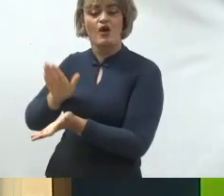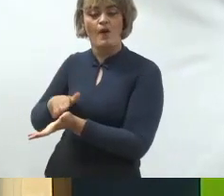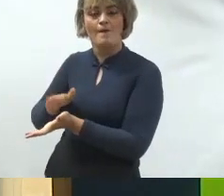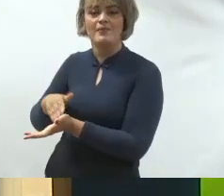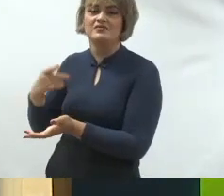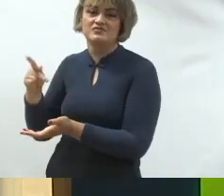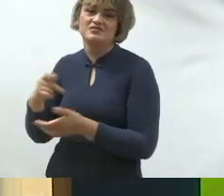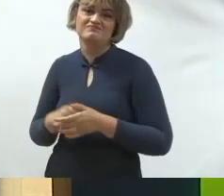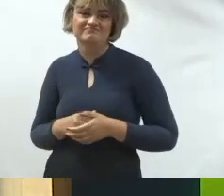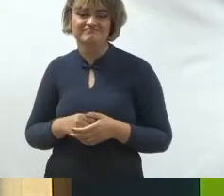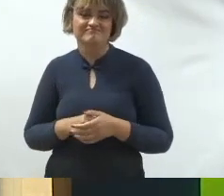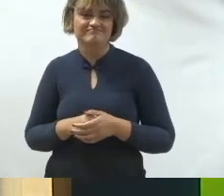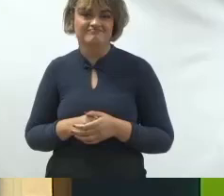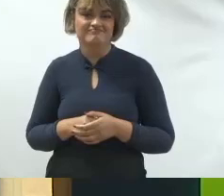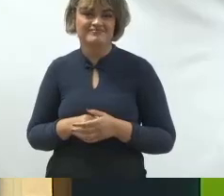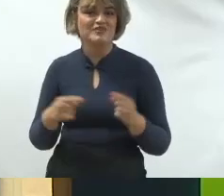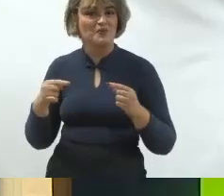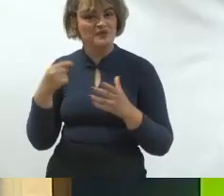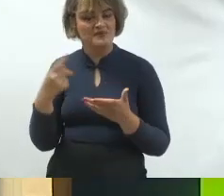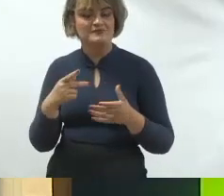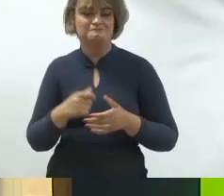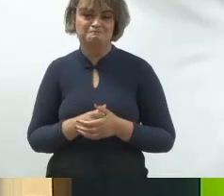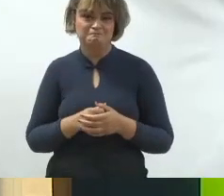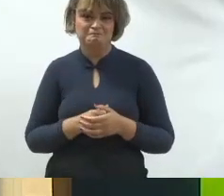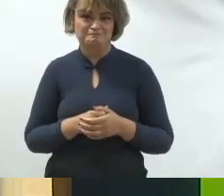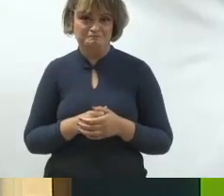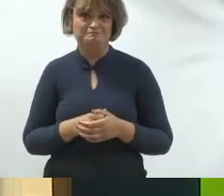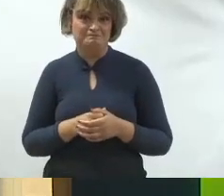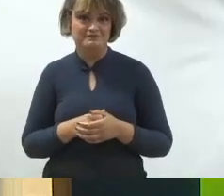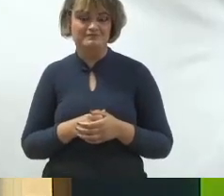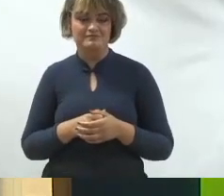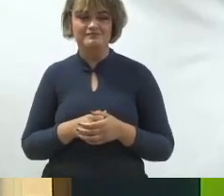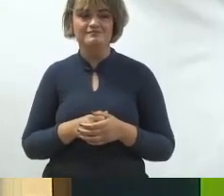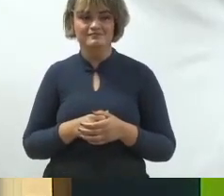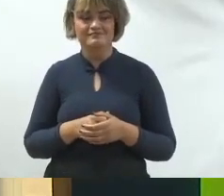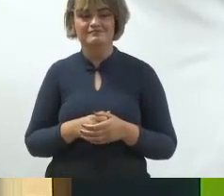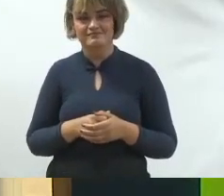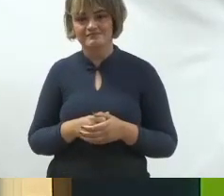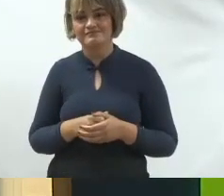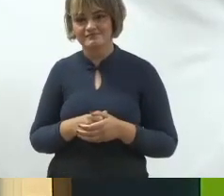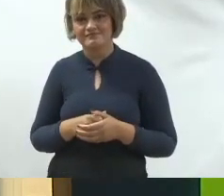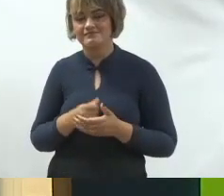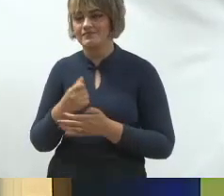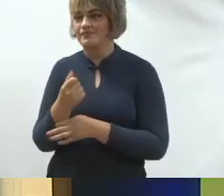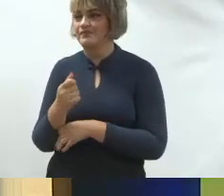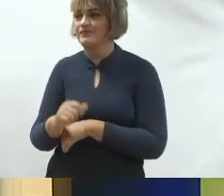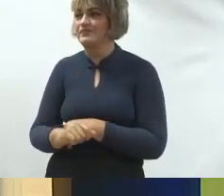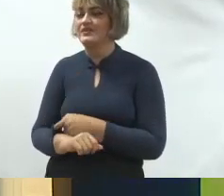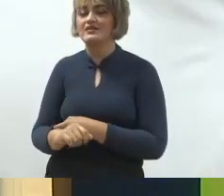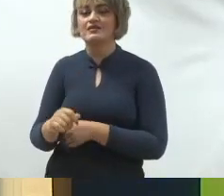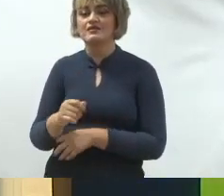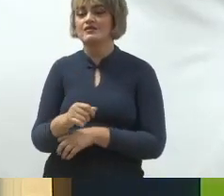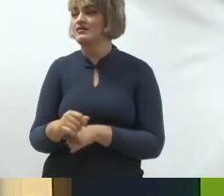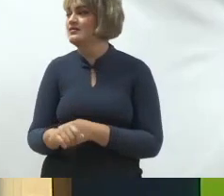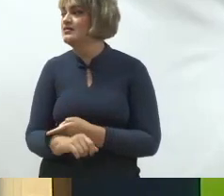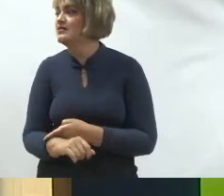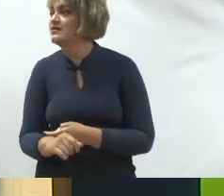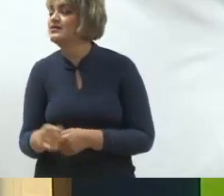nada que esteja fora o eleitor não pode cobrar de você. Então, e a última regrinha que eu deixo para vocês aqui,